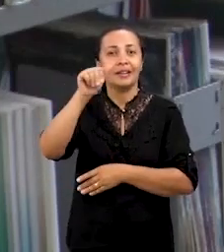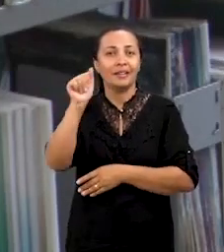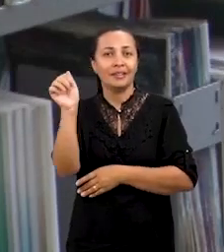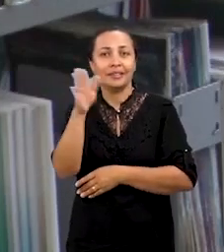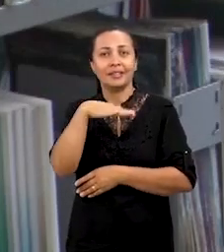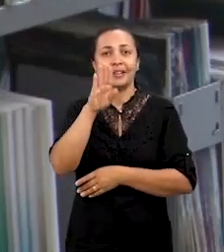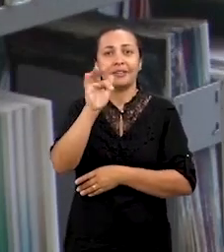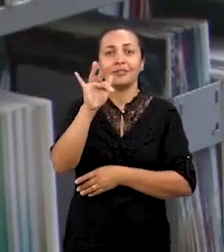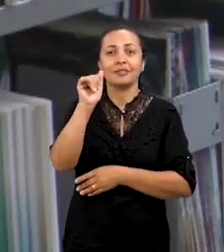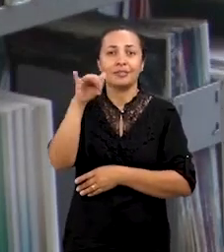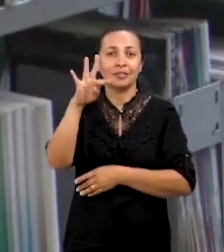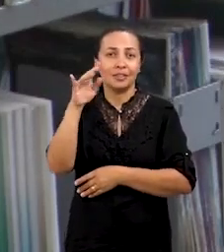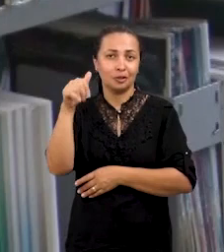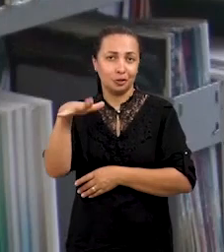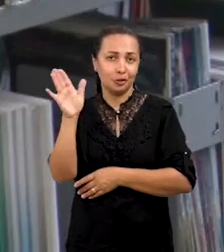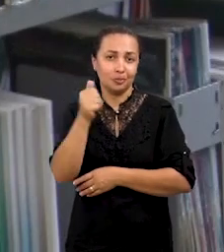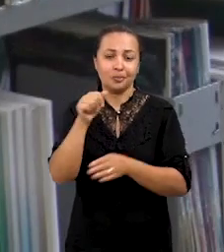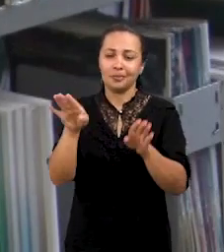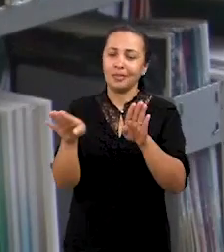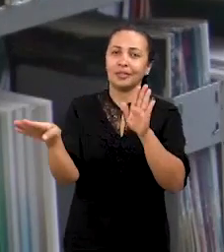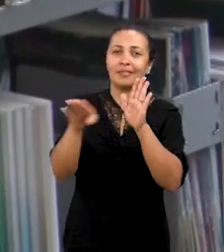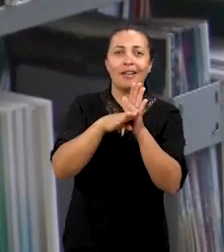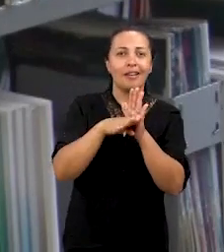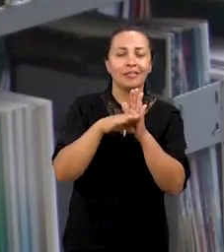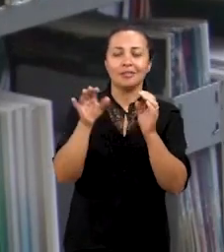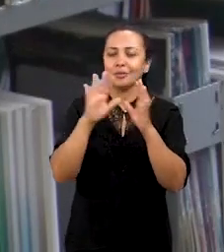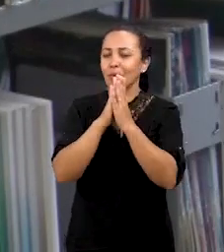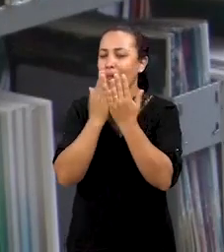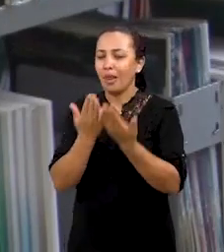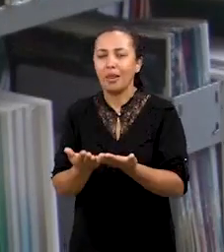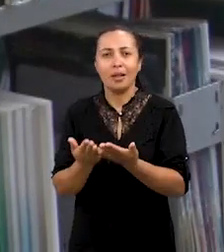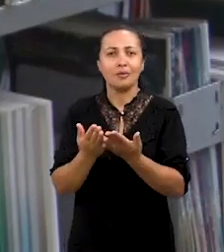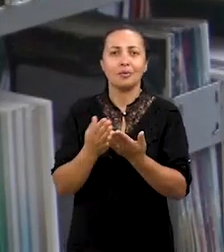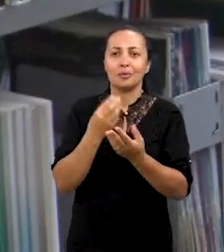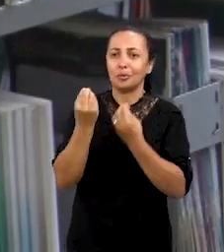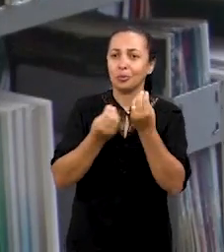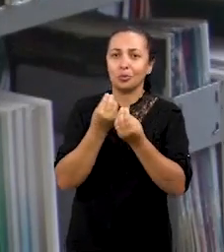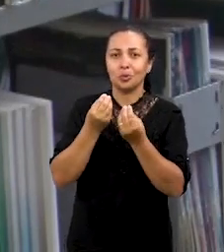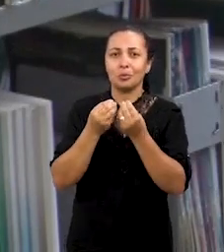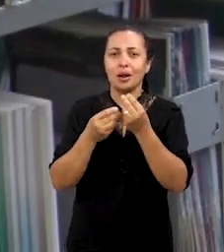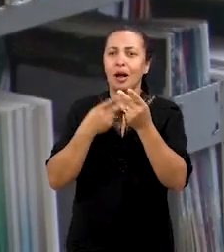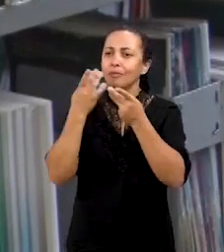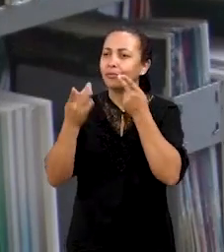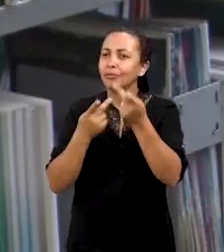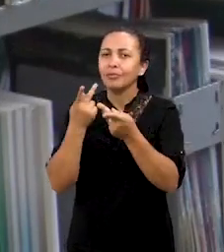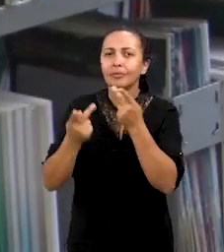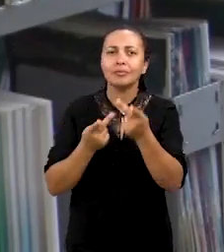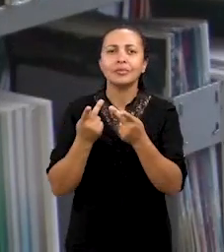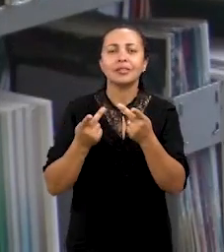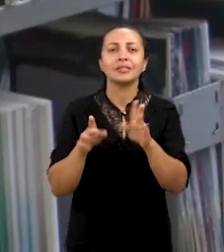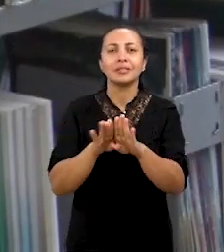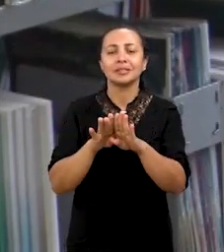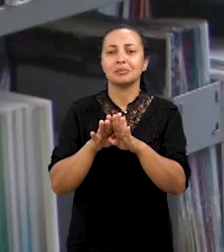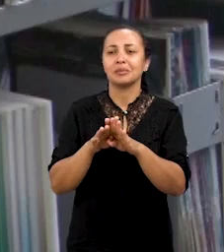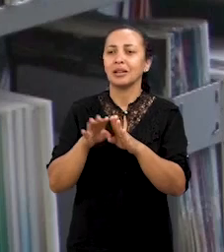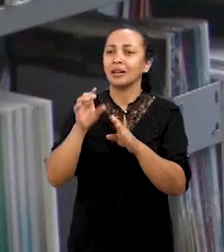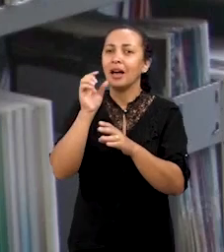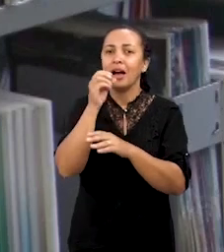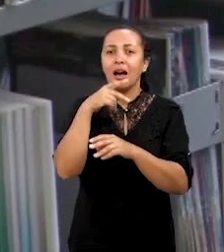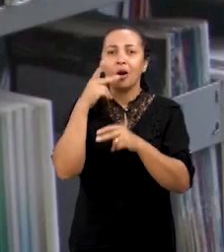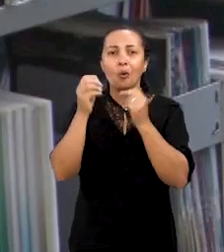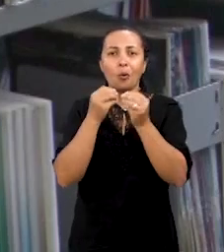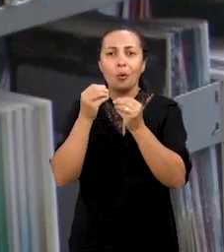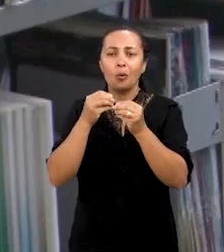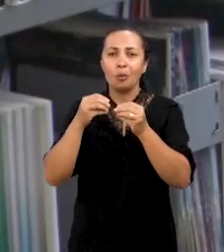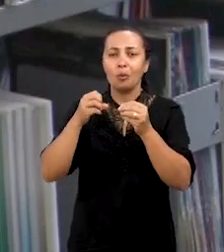Sátima Cruz, vem trazendo tanta questão das narrativas como a questão da oralidade também,